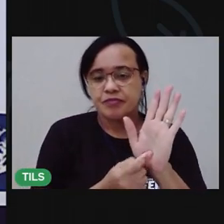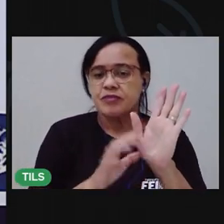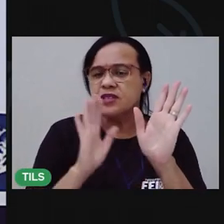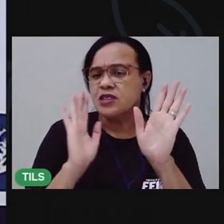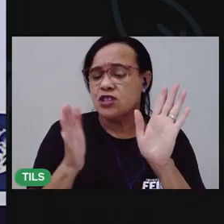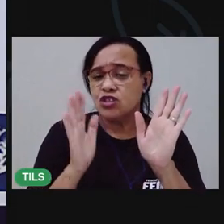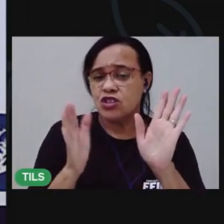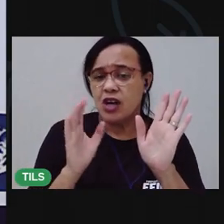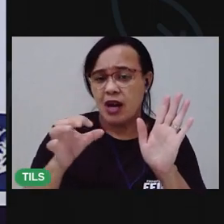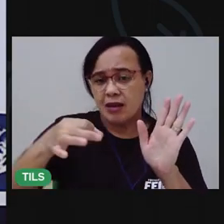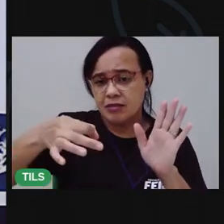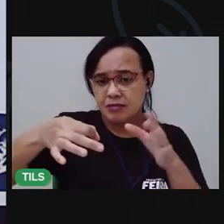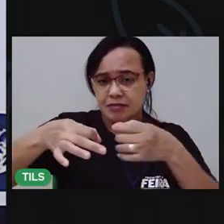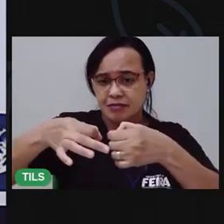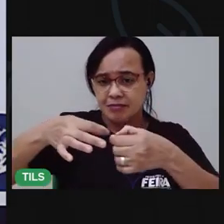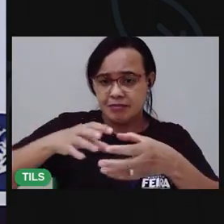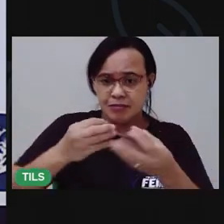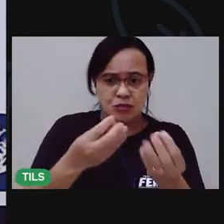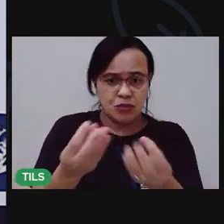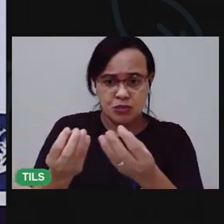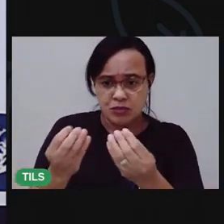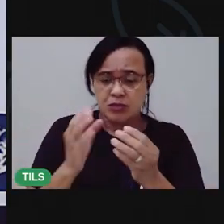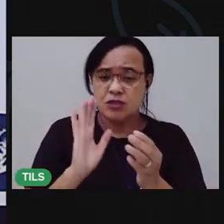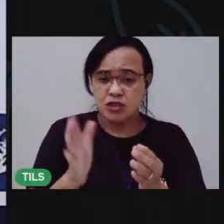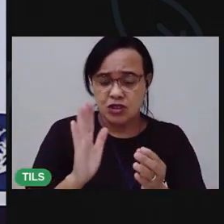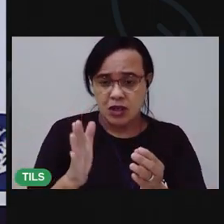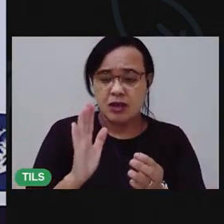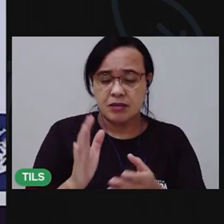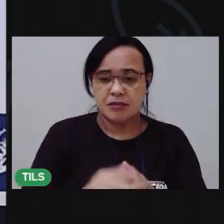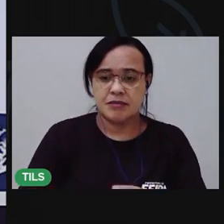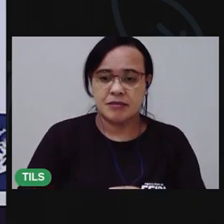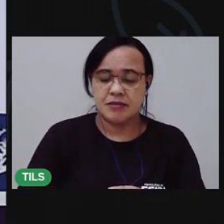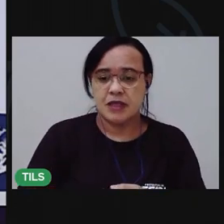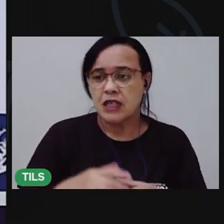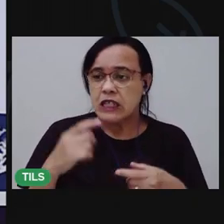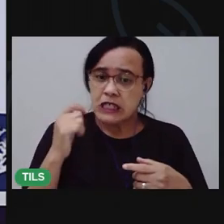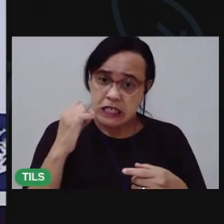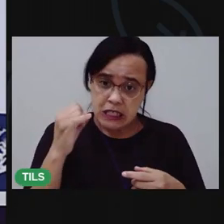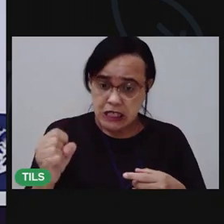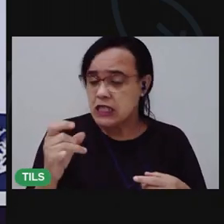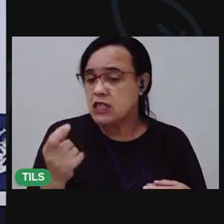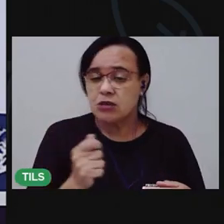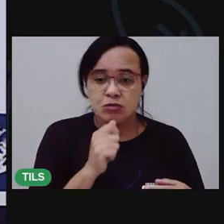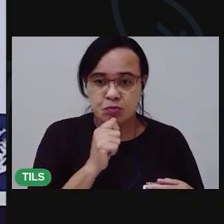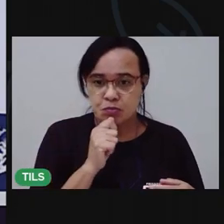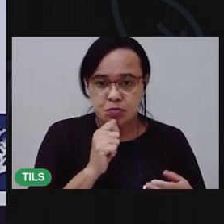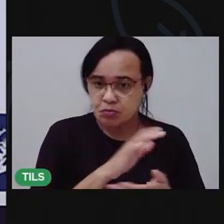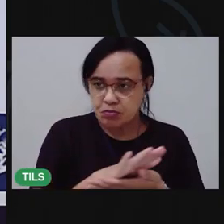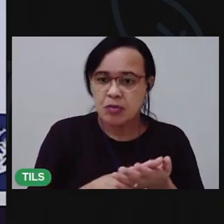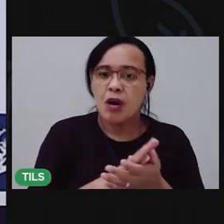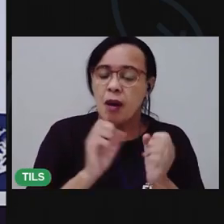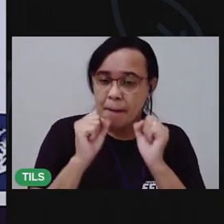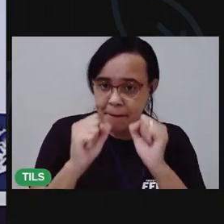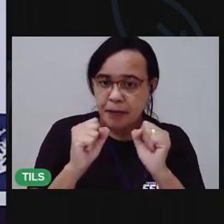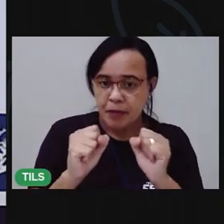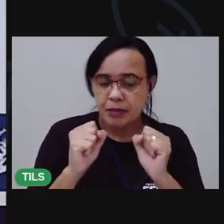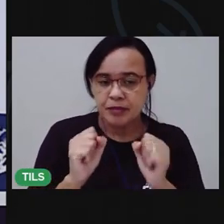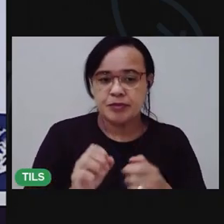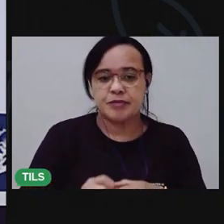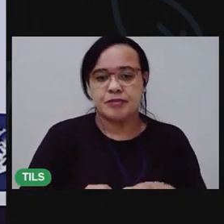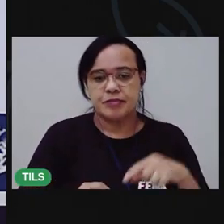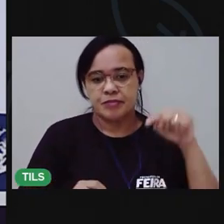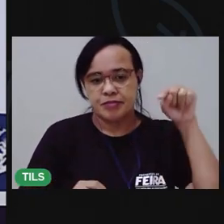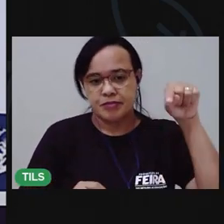tem furos. Mas, se o seu não tiver furos, você vai fazer um furo desse lado,